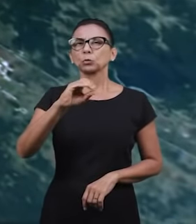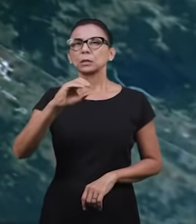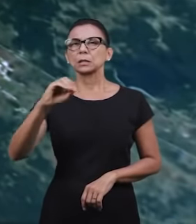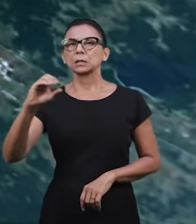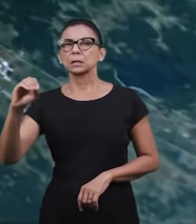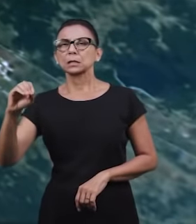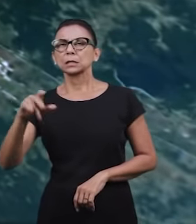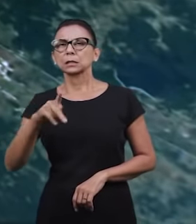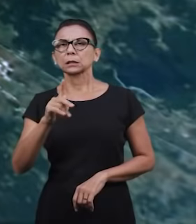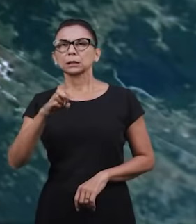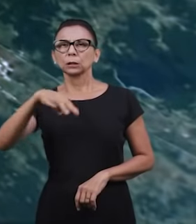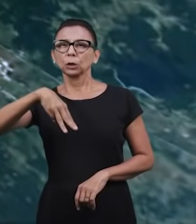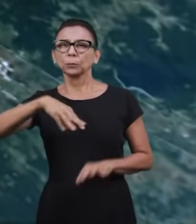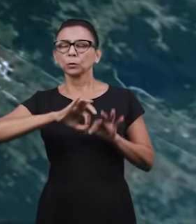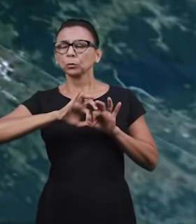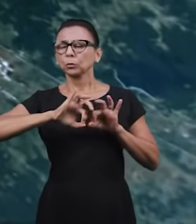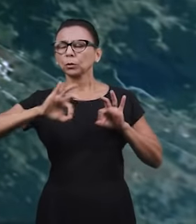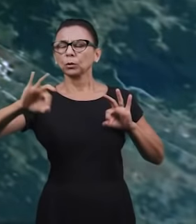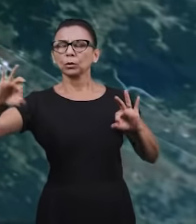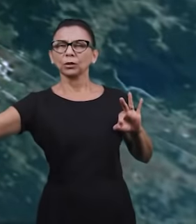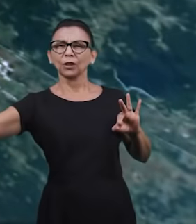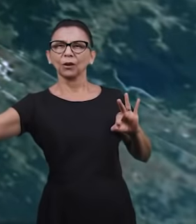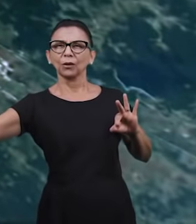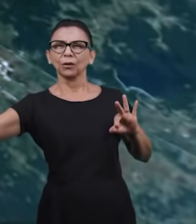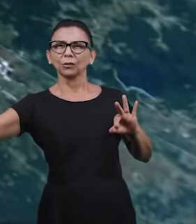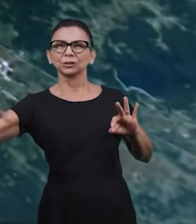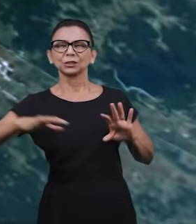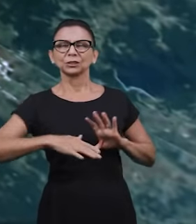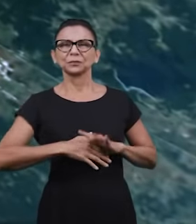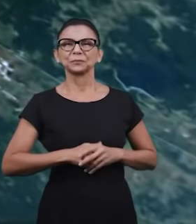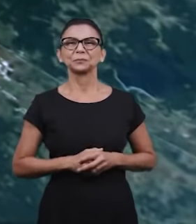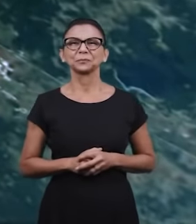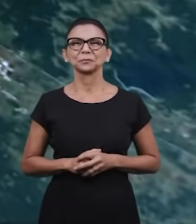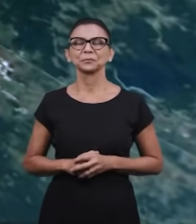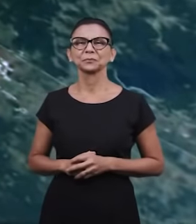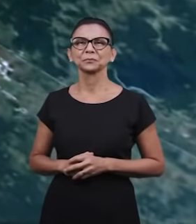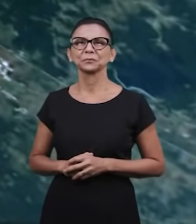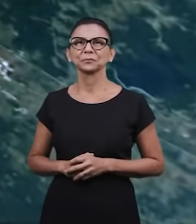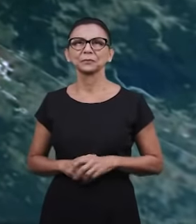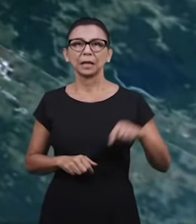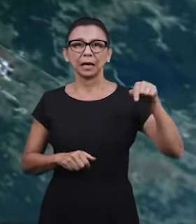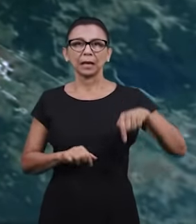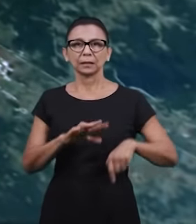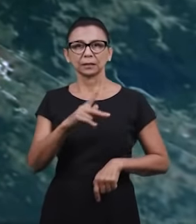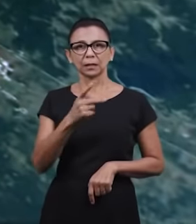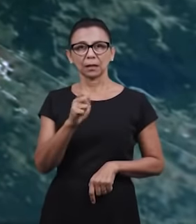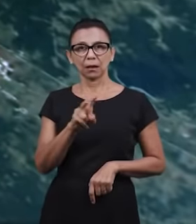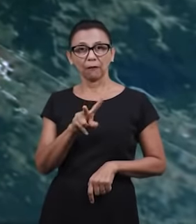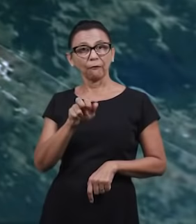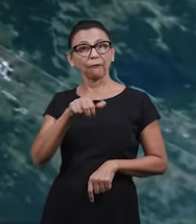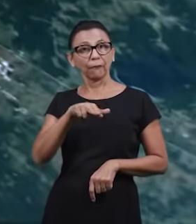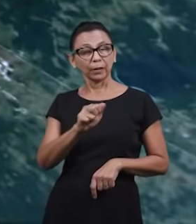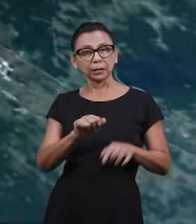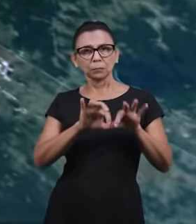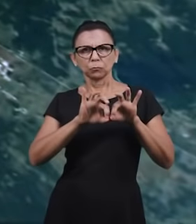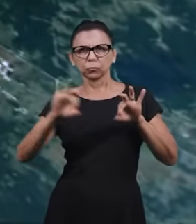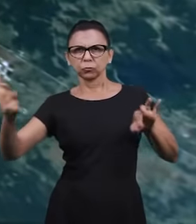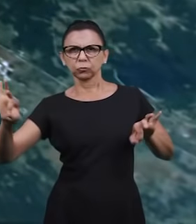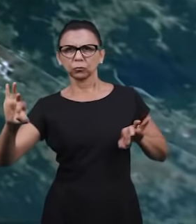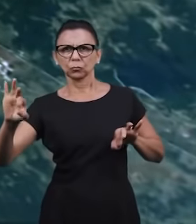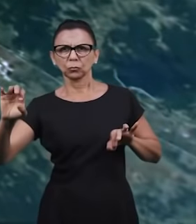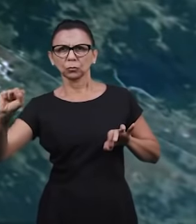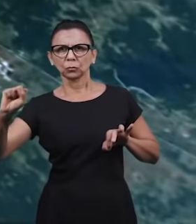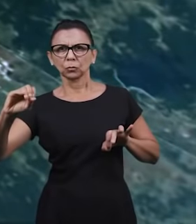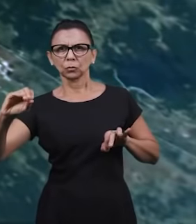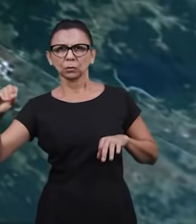Havana, que fica lá em Baiambu. Daqui a pouco chegaremos lá. E ali nós temos o pastor Denis, que tem